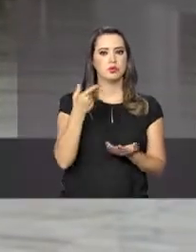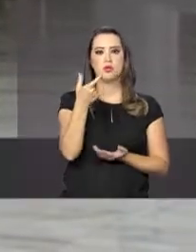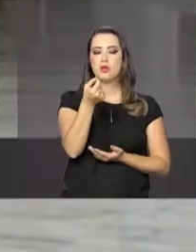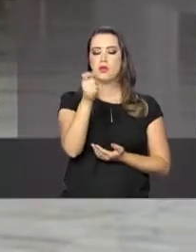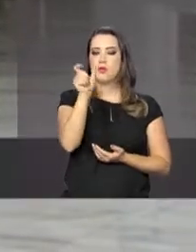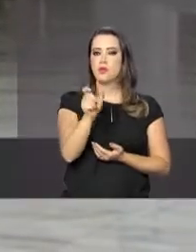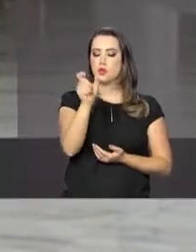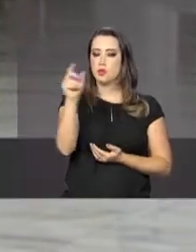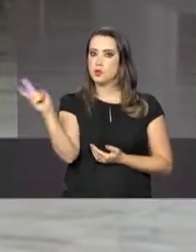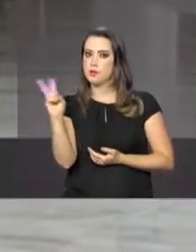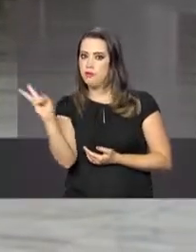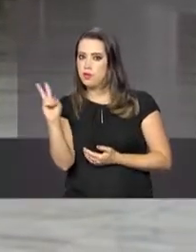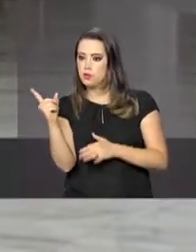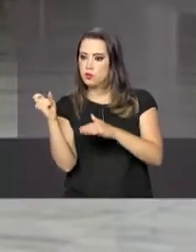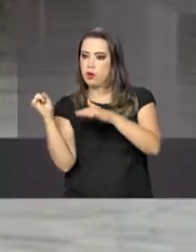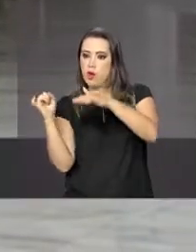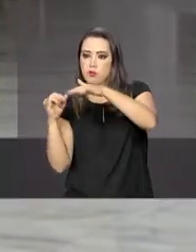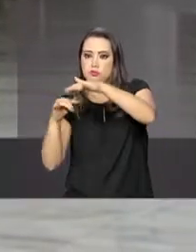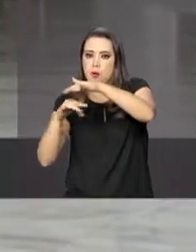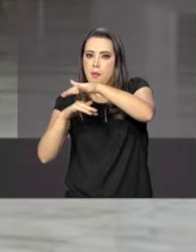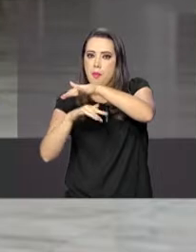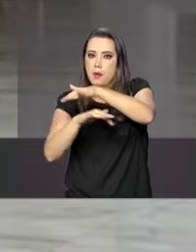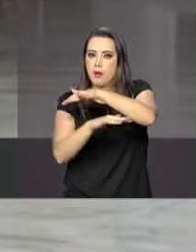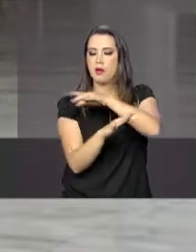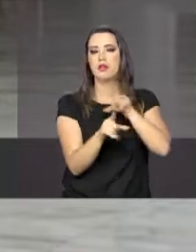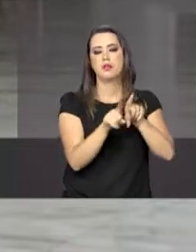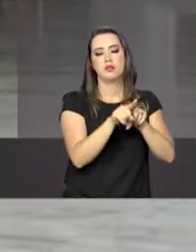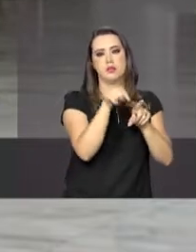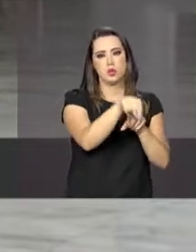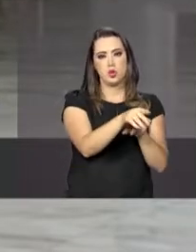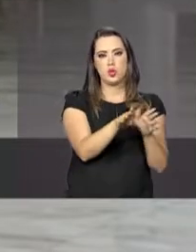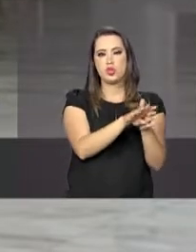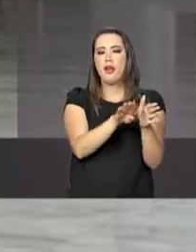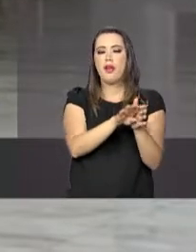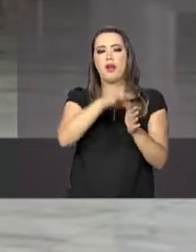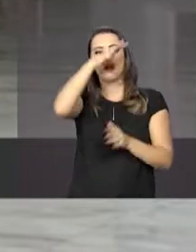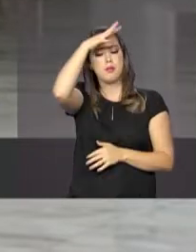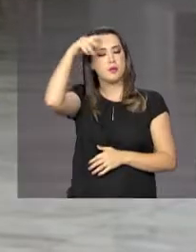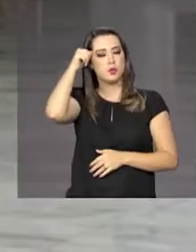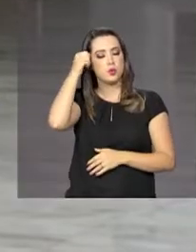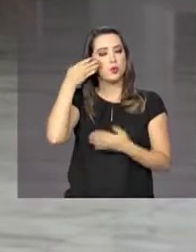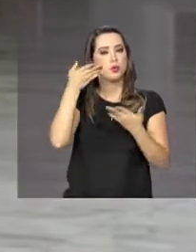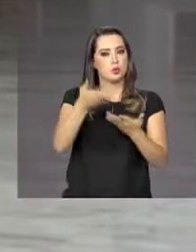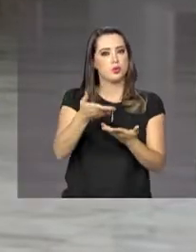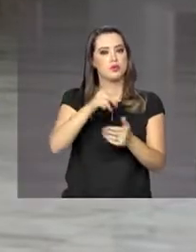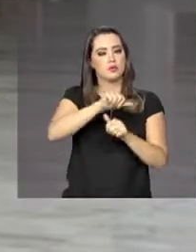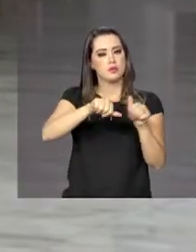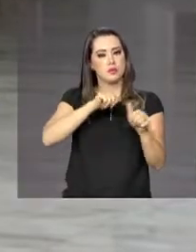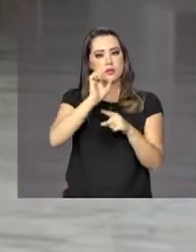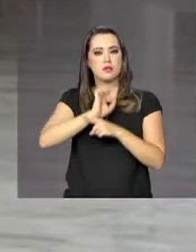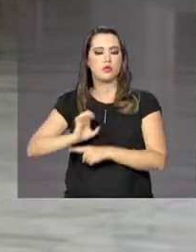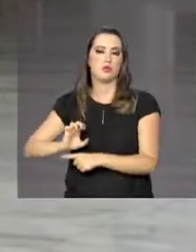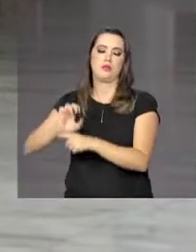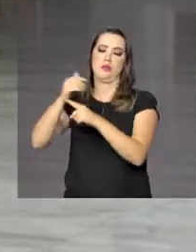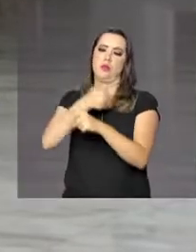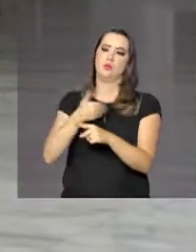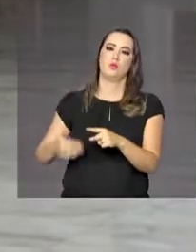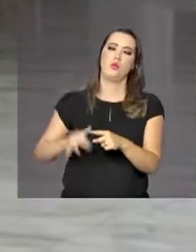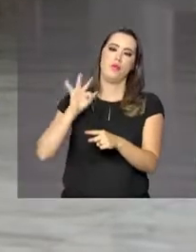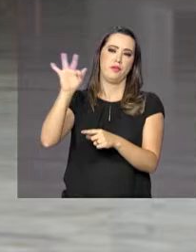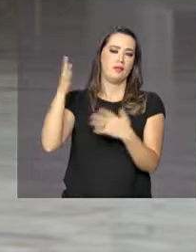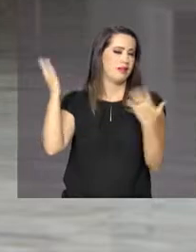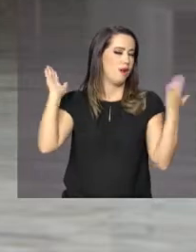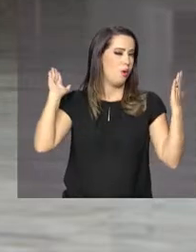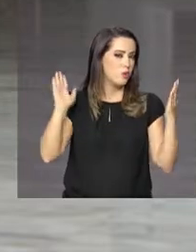venezuelanos chegaram à capital amazonense dentro desse processo de interiorização do Governo Federal, que hoje já soma